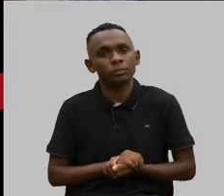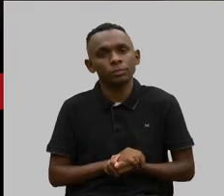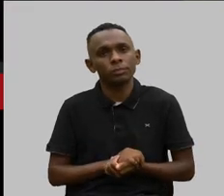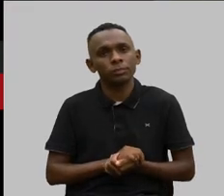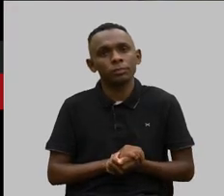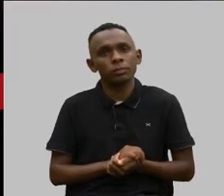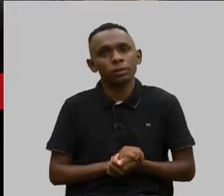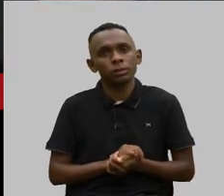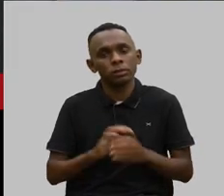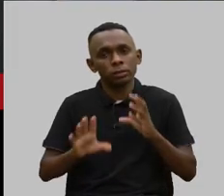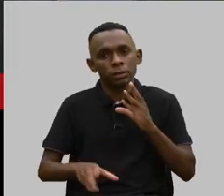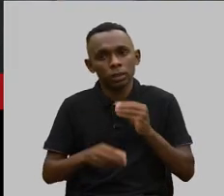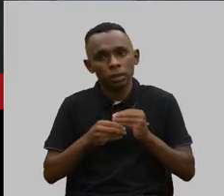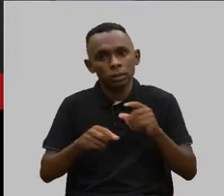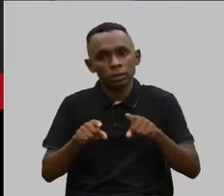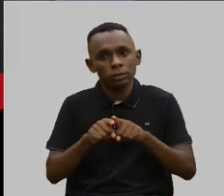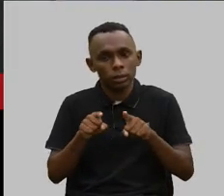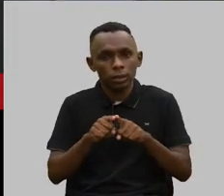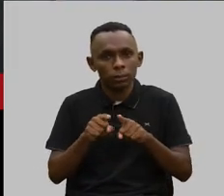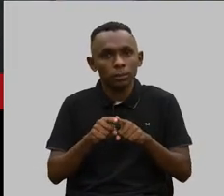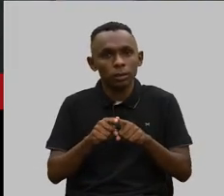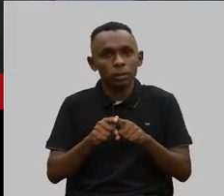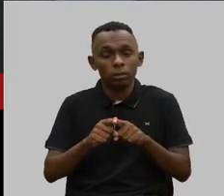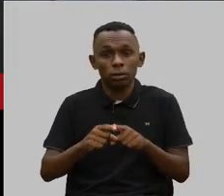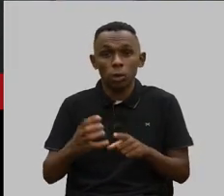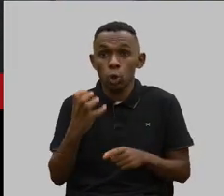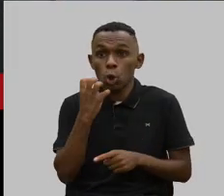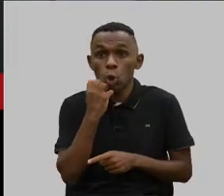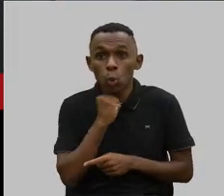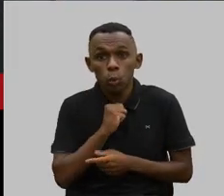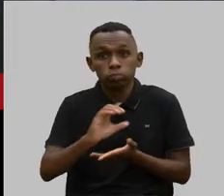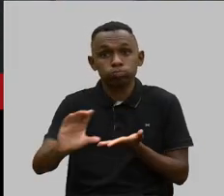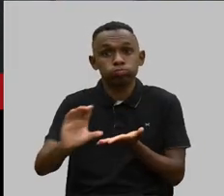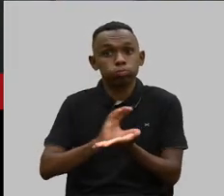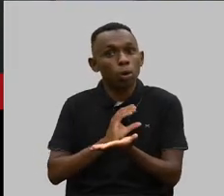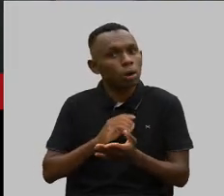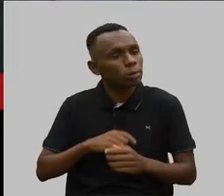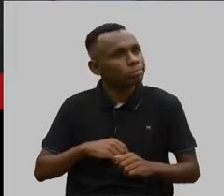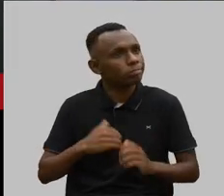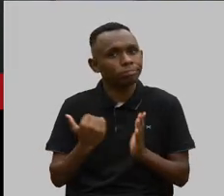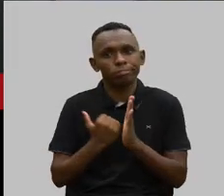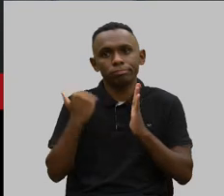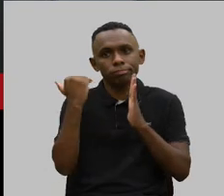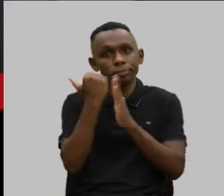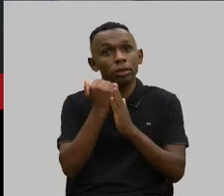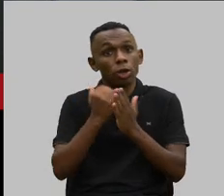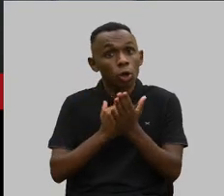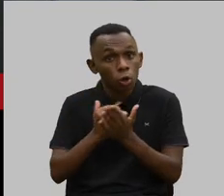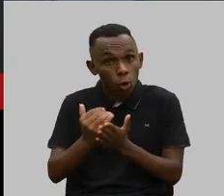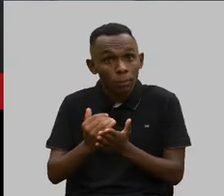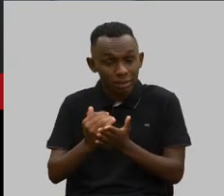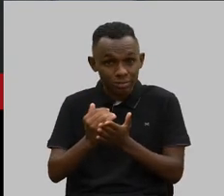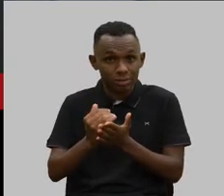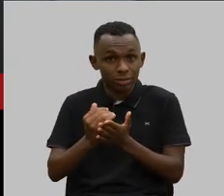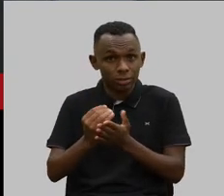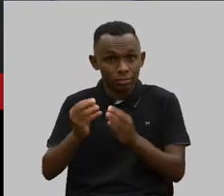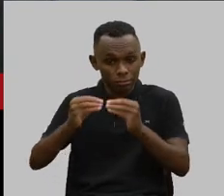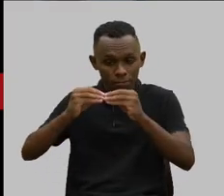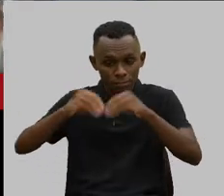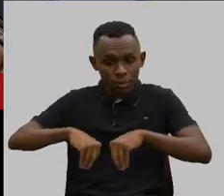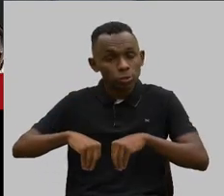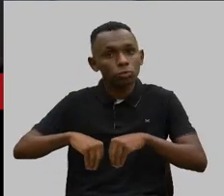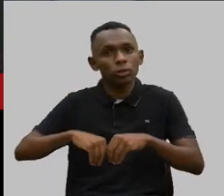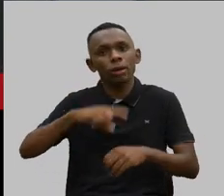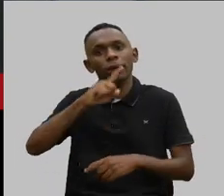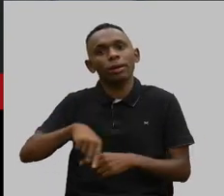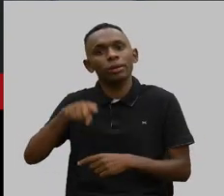fim, já foi relatado aqui por mim o lucro altíssimo, quando começa a dar prejuízo, eles querem cancelar o contrato. É